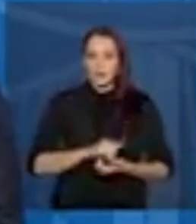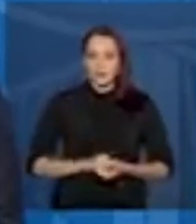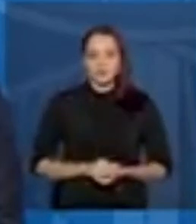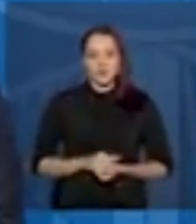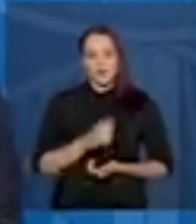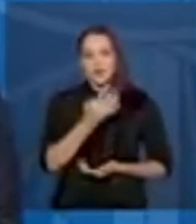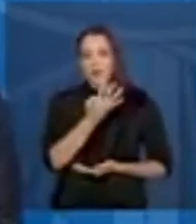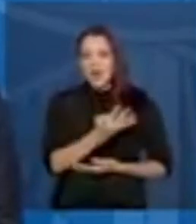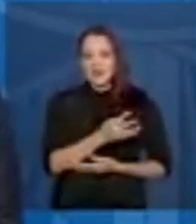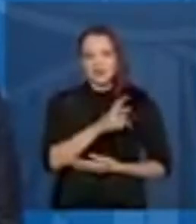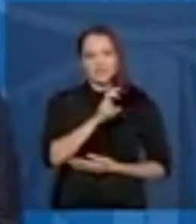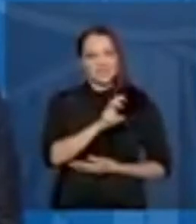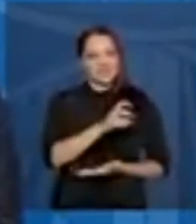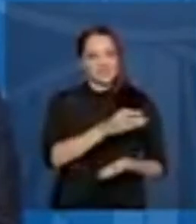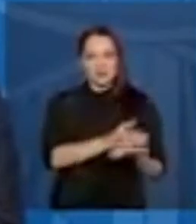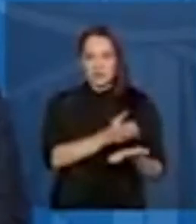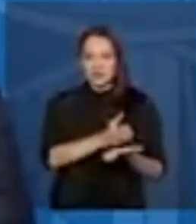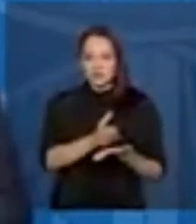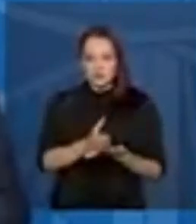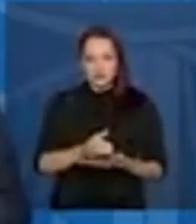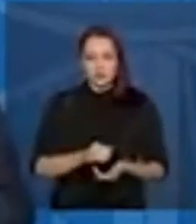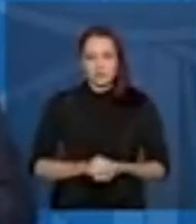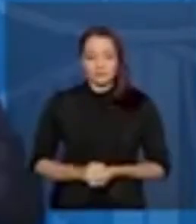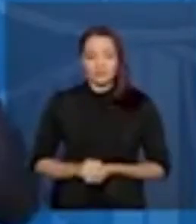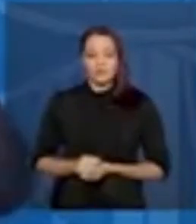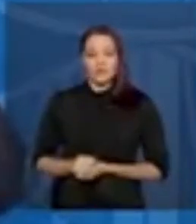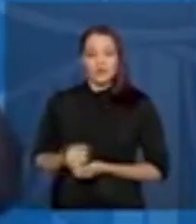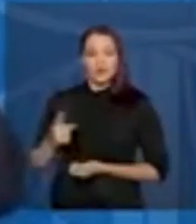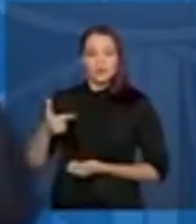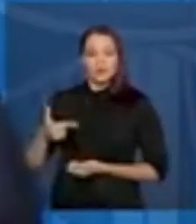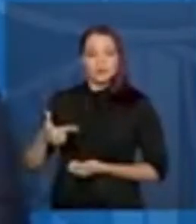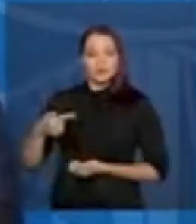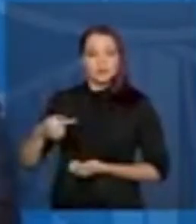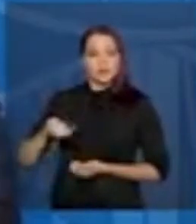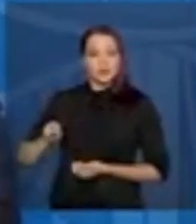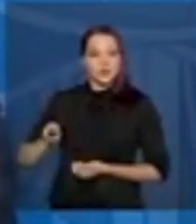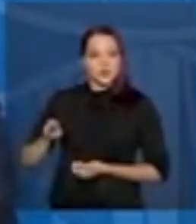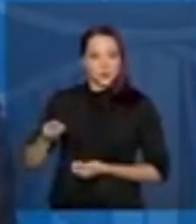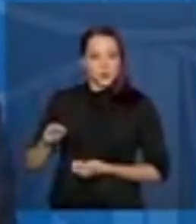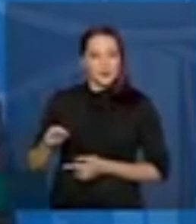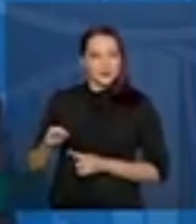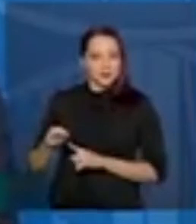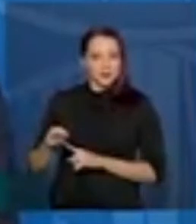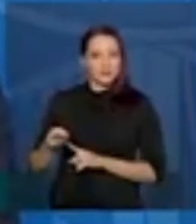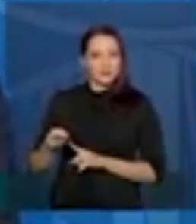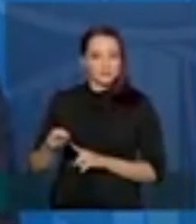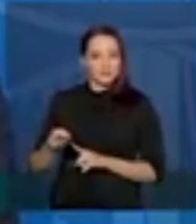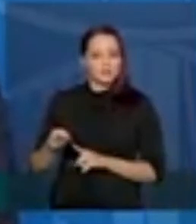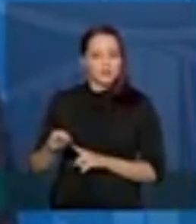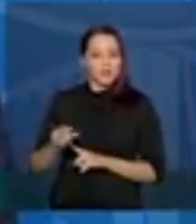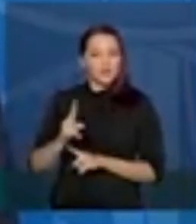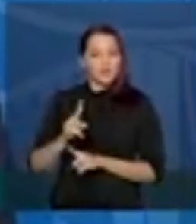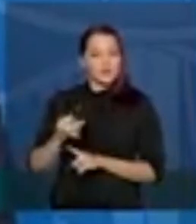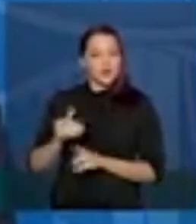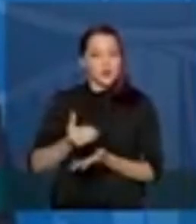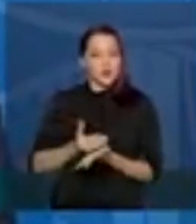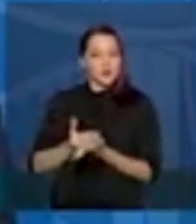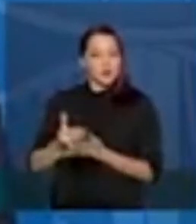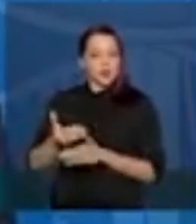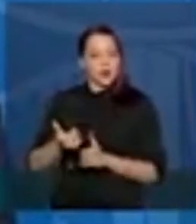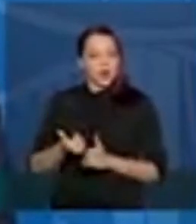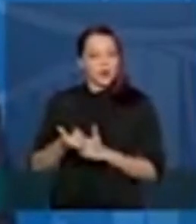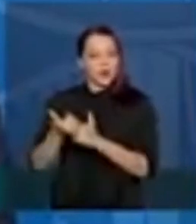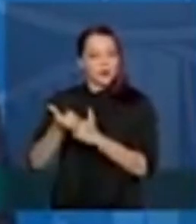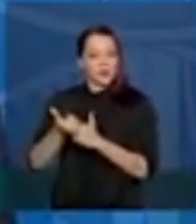quarta, a quinta parcela. E 27 milhões que irão receber o auxílio